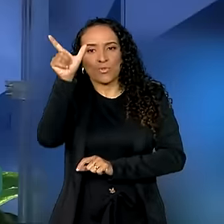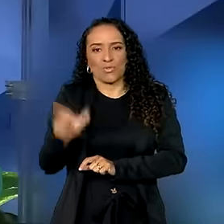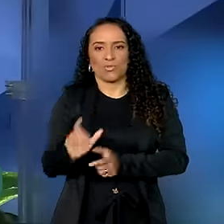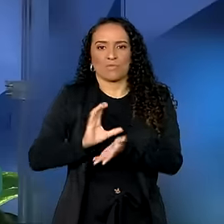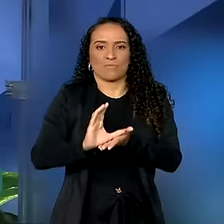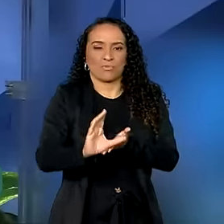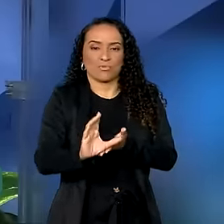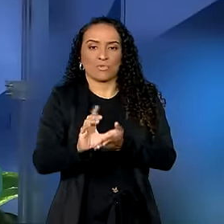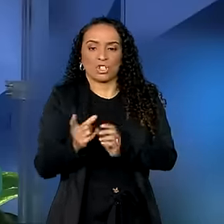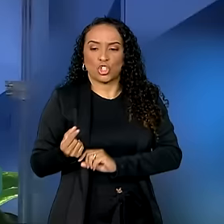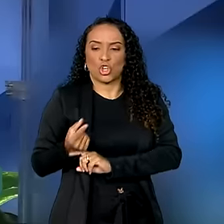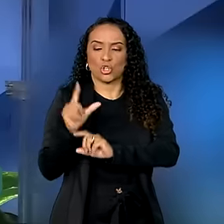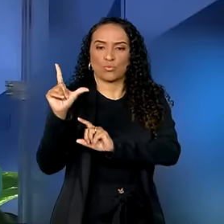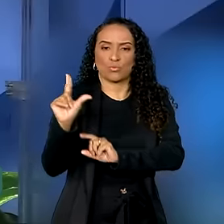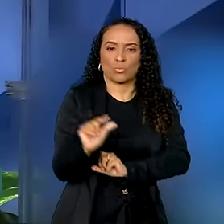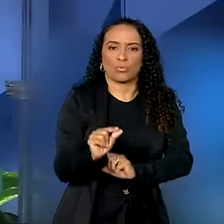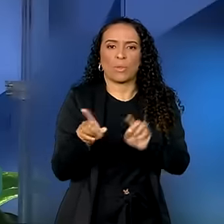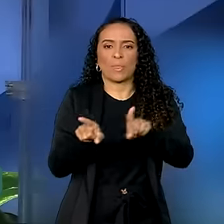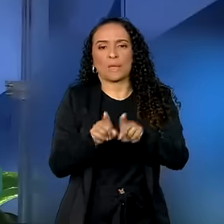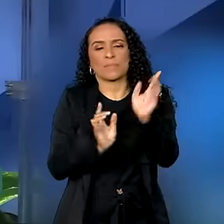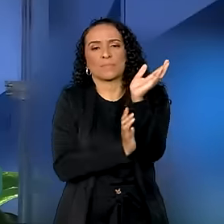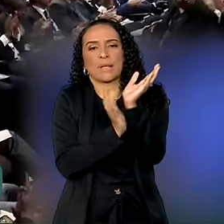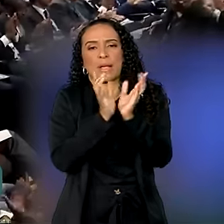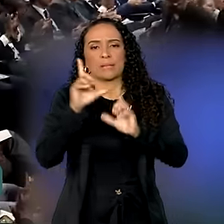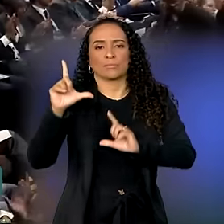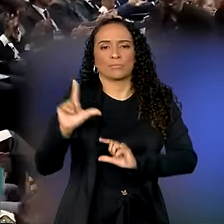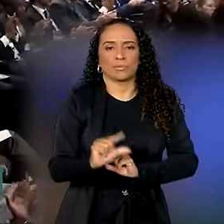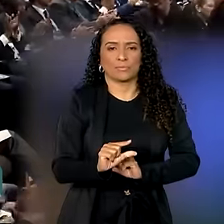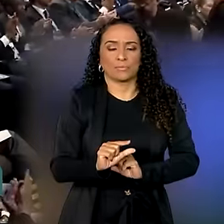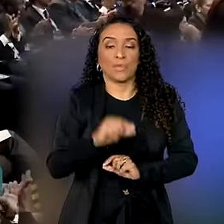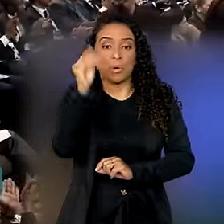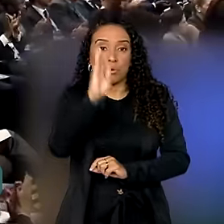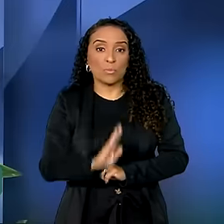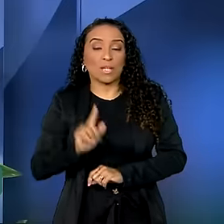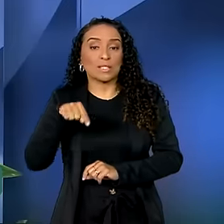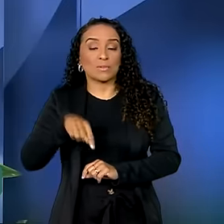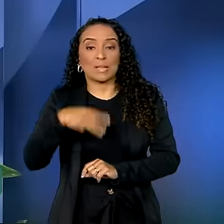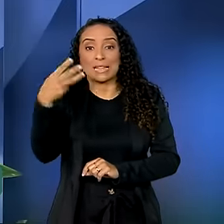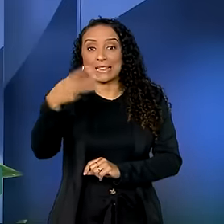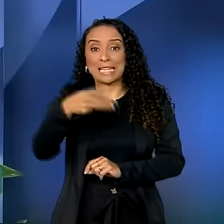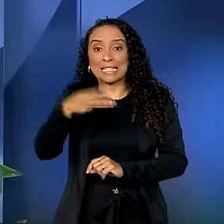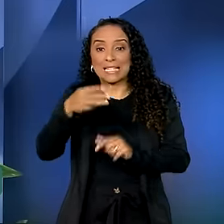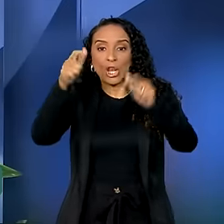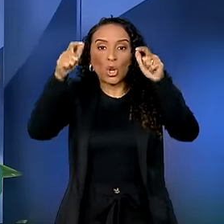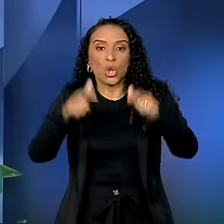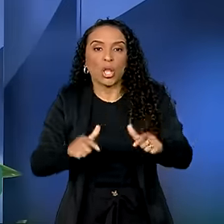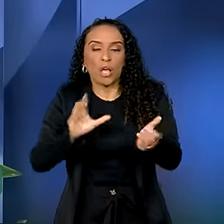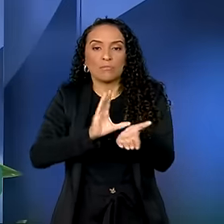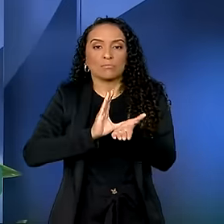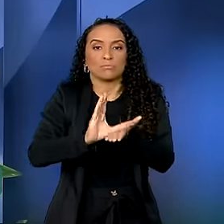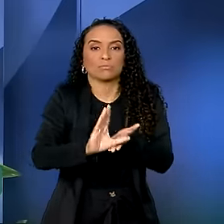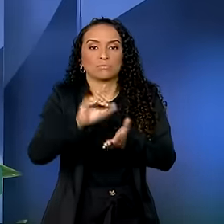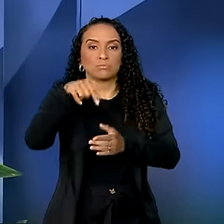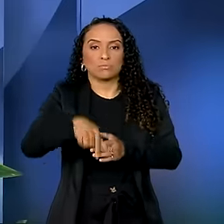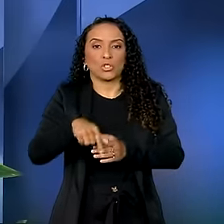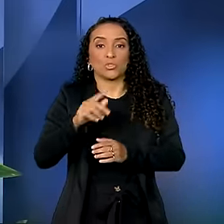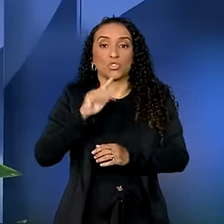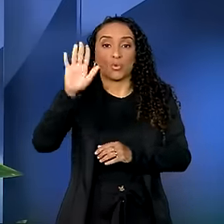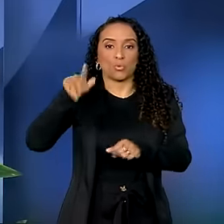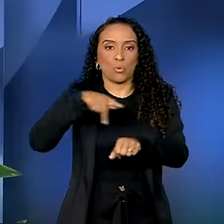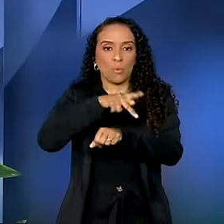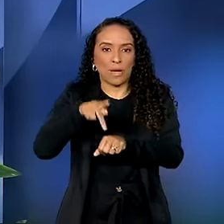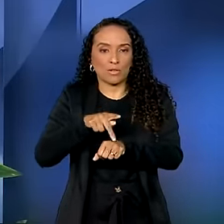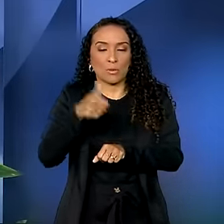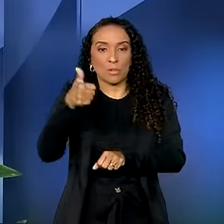reduzir custos e desburocratizar. O Brasil é terceiro destino de investimentos estrangeiros no